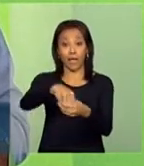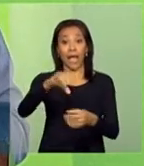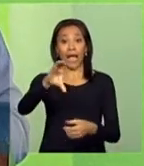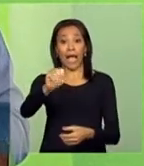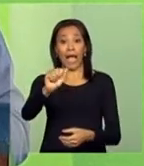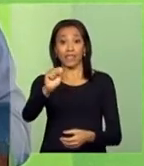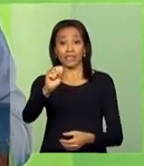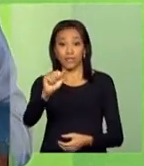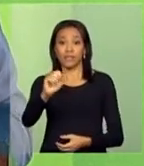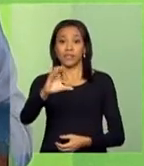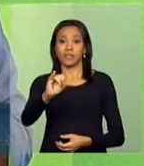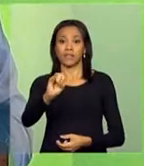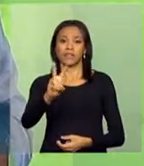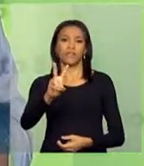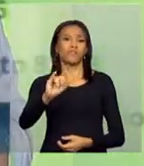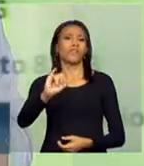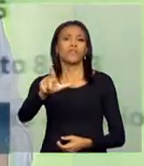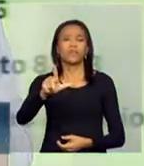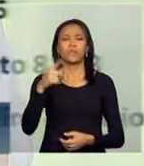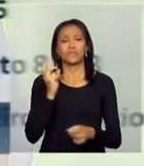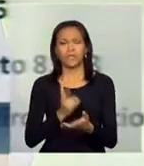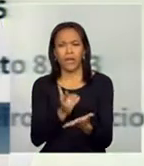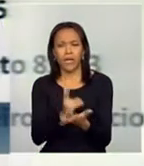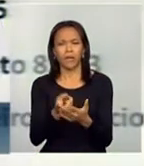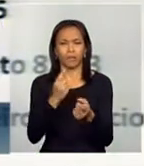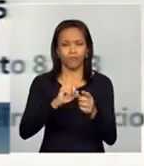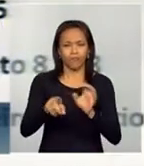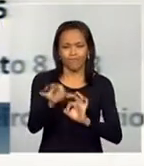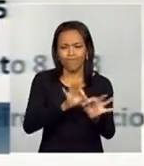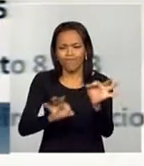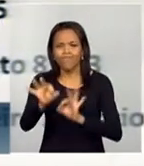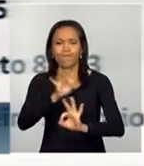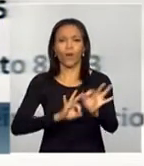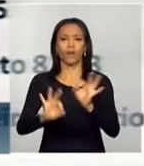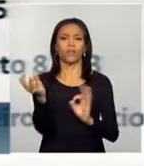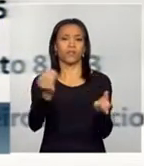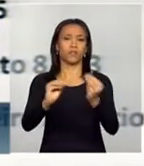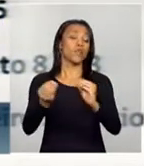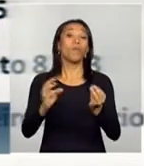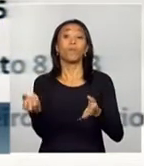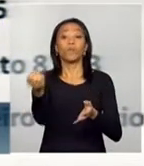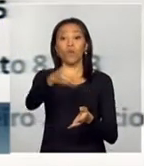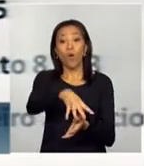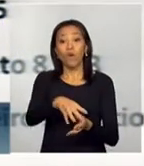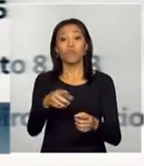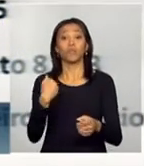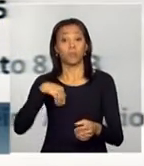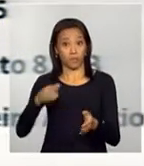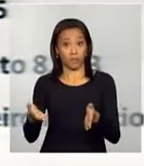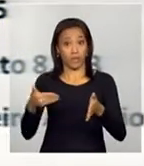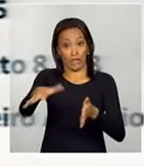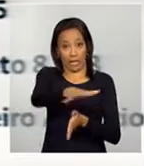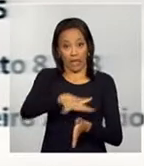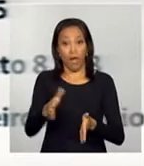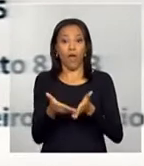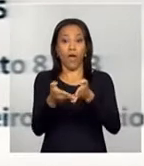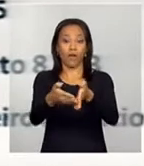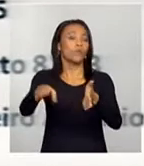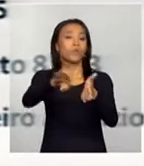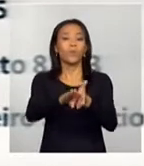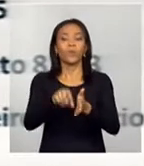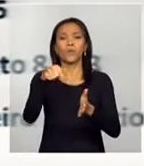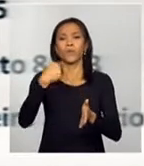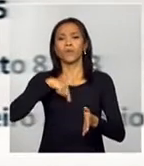incessante na análise das demandas por novas áreas para empreendimentos portuários, o que nos permite, nesta